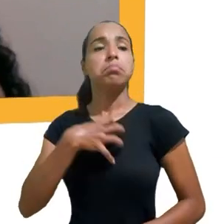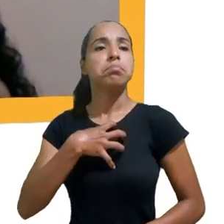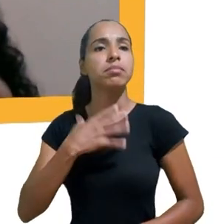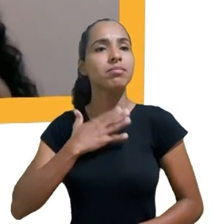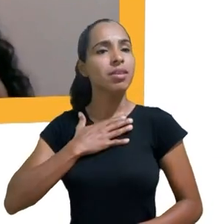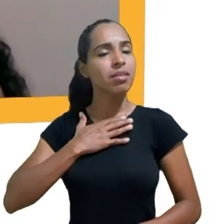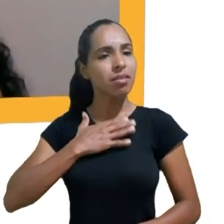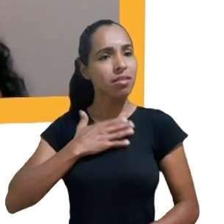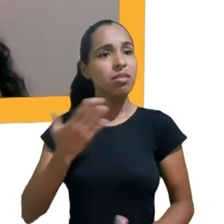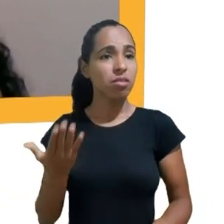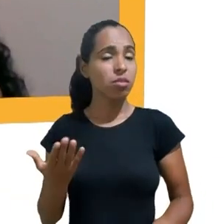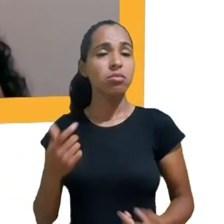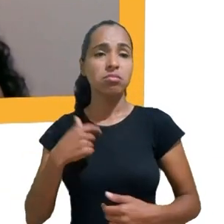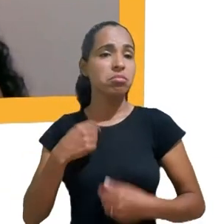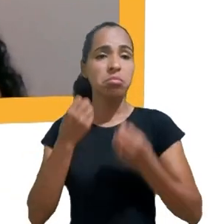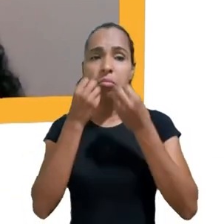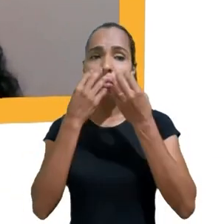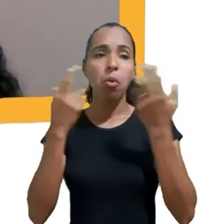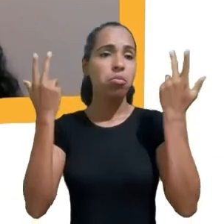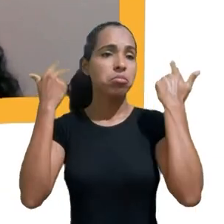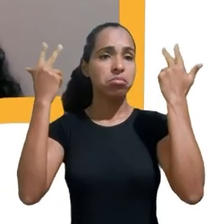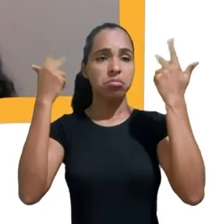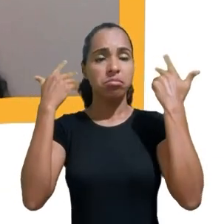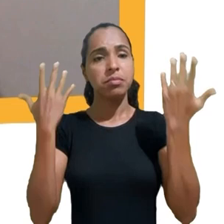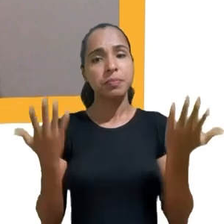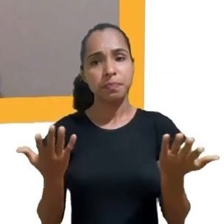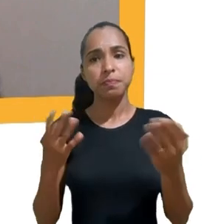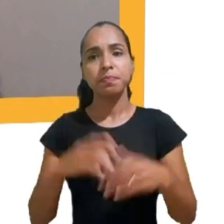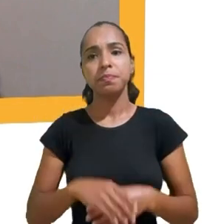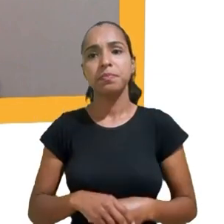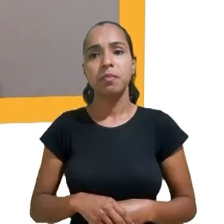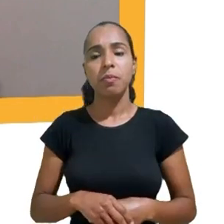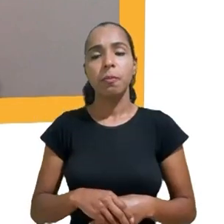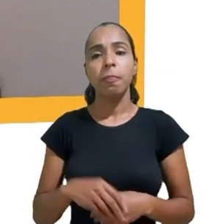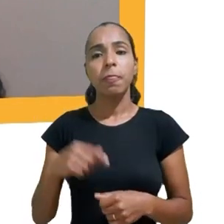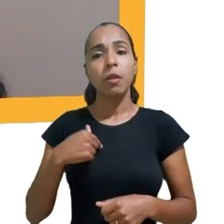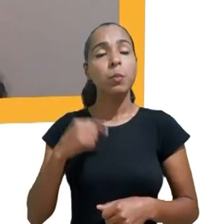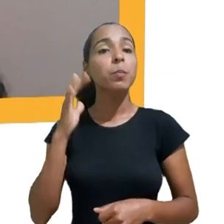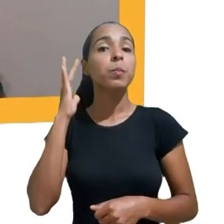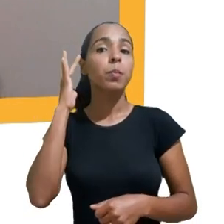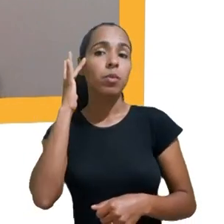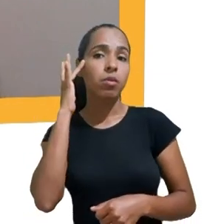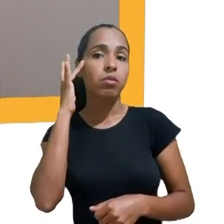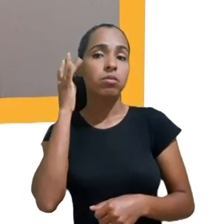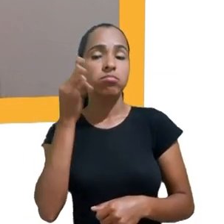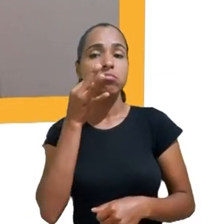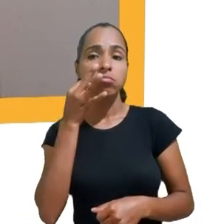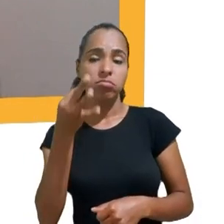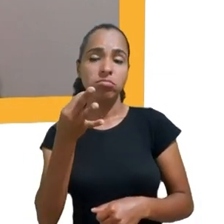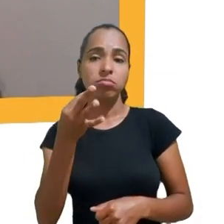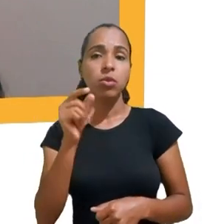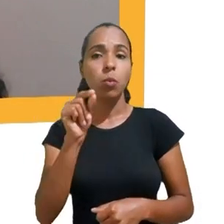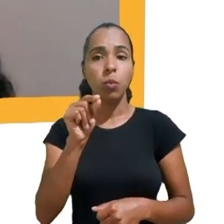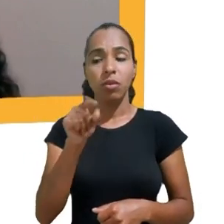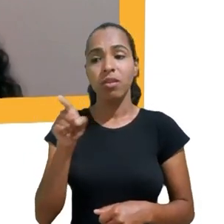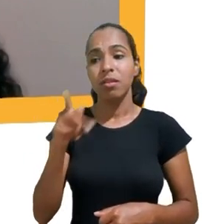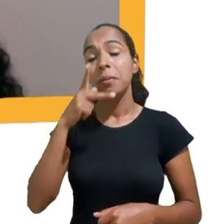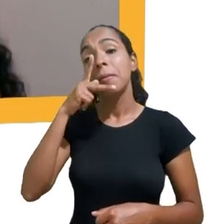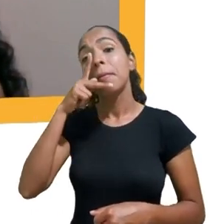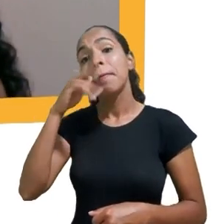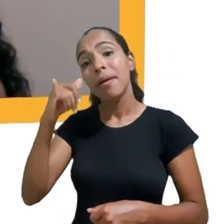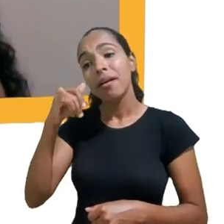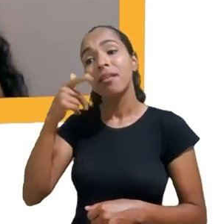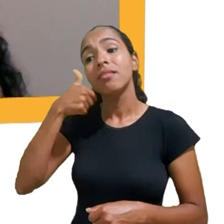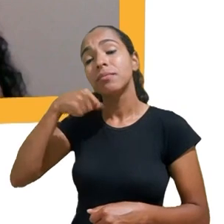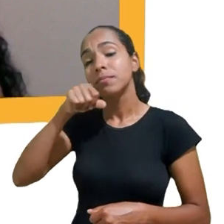são. E acho que os pais, como eu disse, deveriam tomar mais cuidado com o que os filhos veem na internet. Porque a